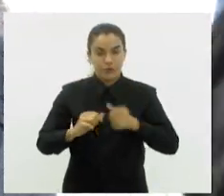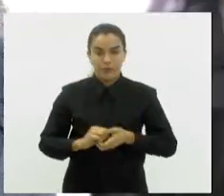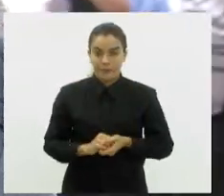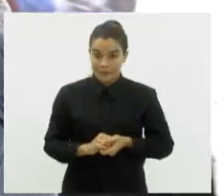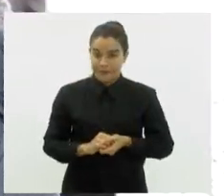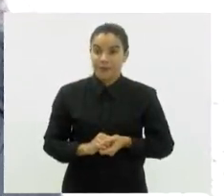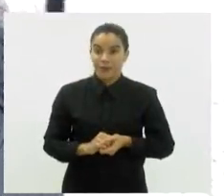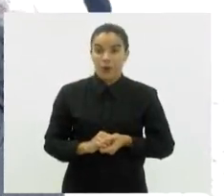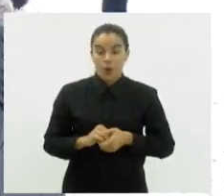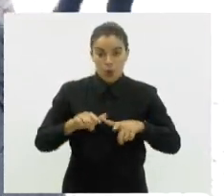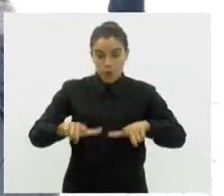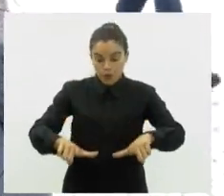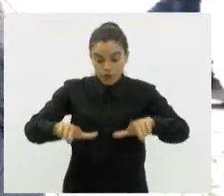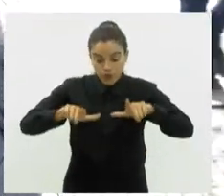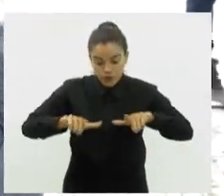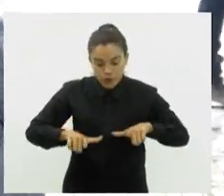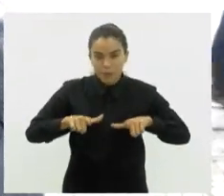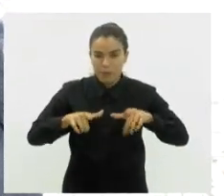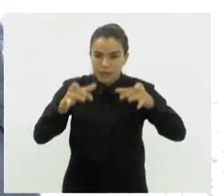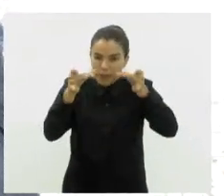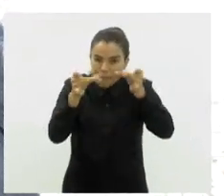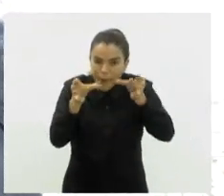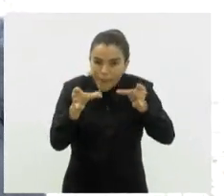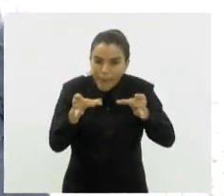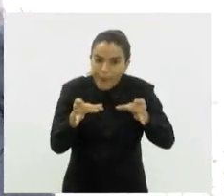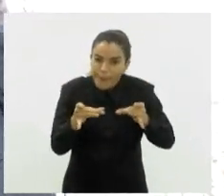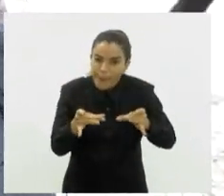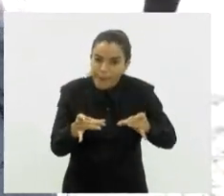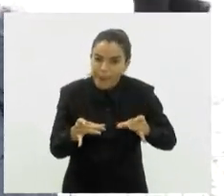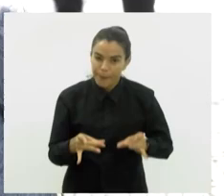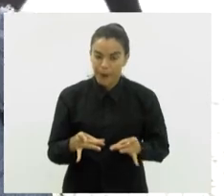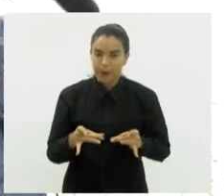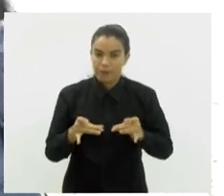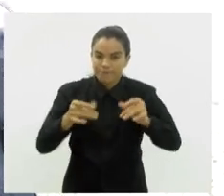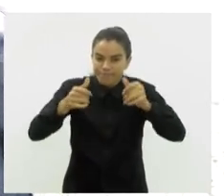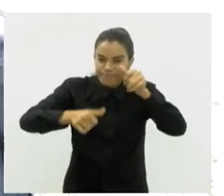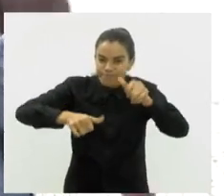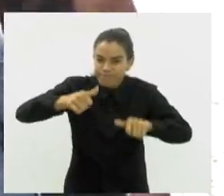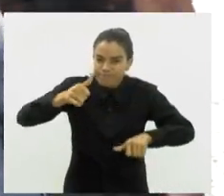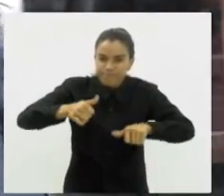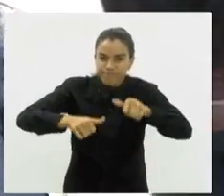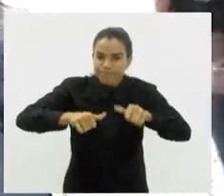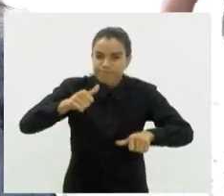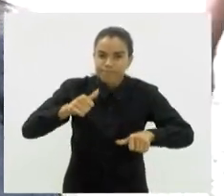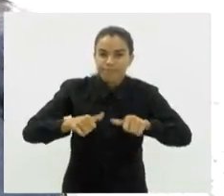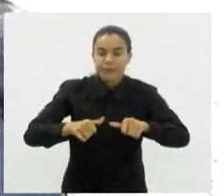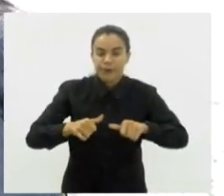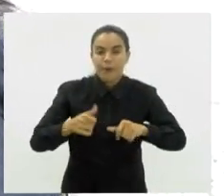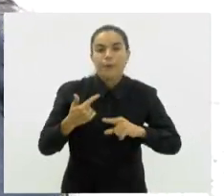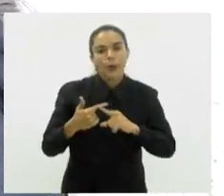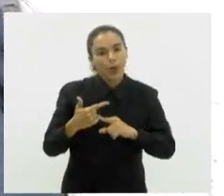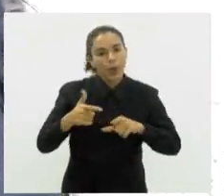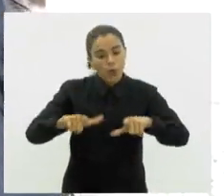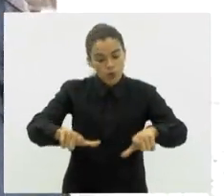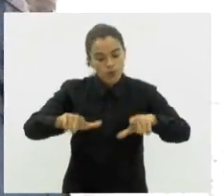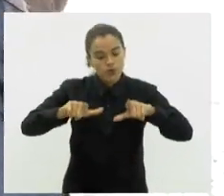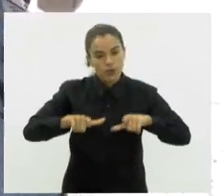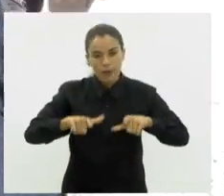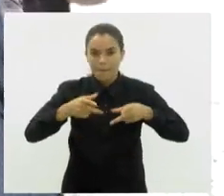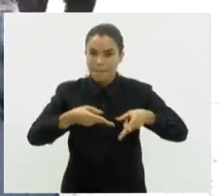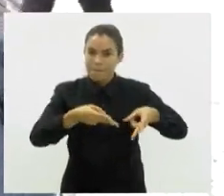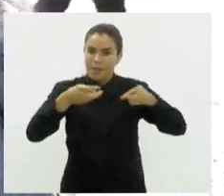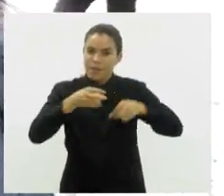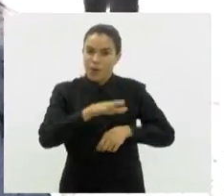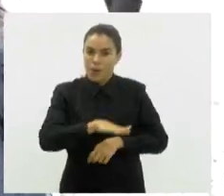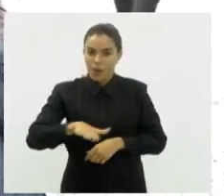Lembrando que o diagnóstico tem que ser muito criterioso, porque hoje a gente vê que todo mundo consegue fazer um diagnóstico, percebe uma criança